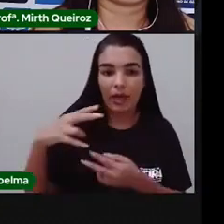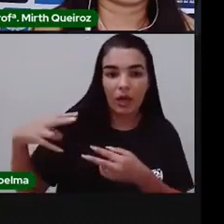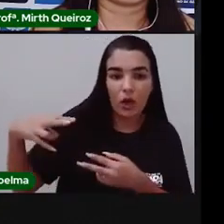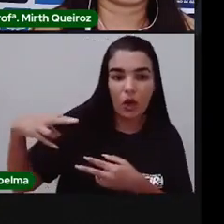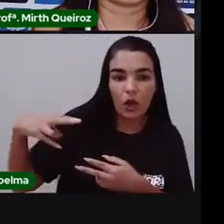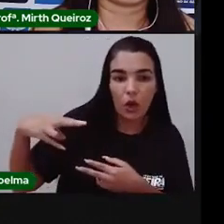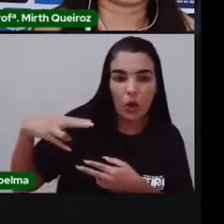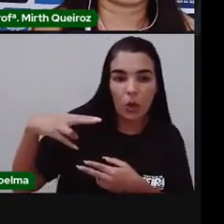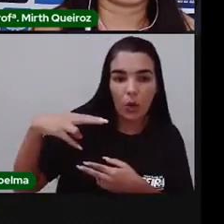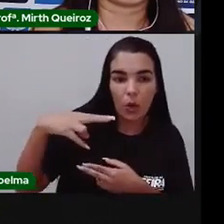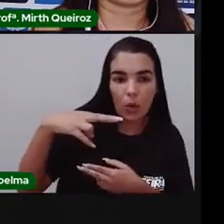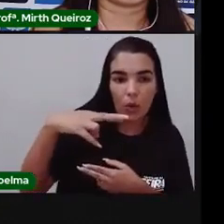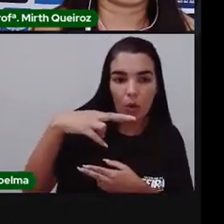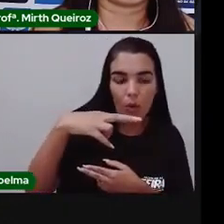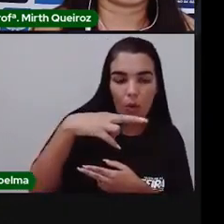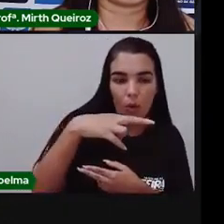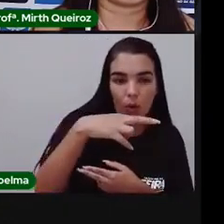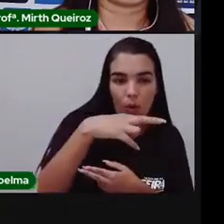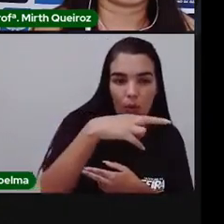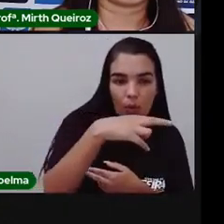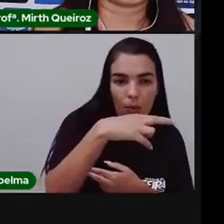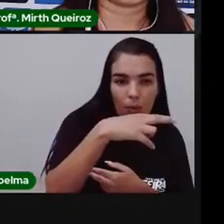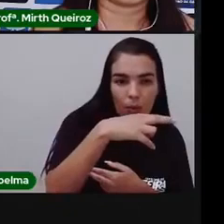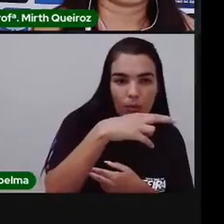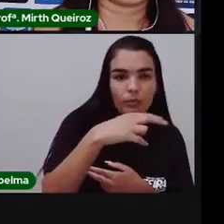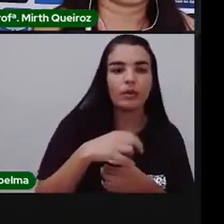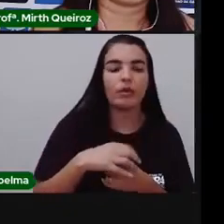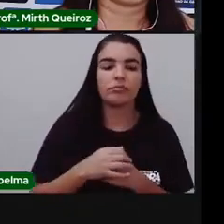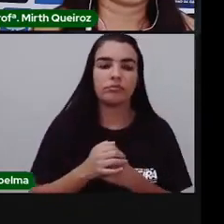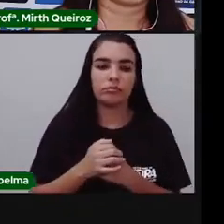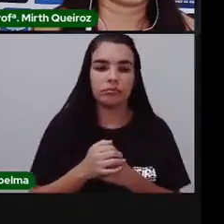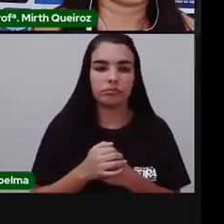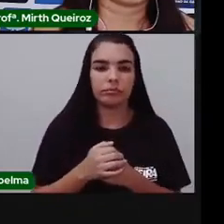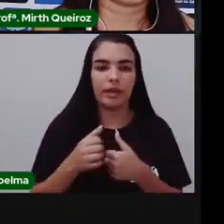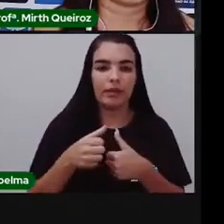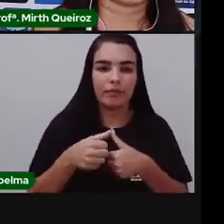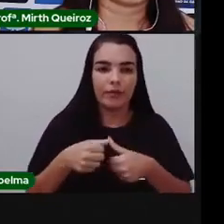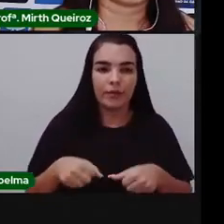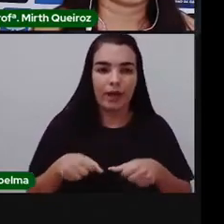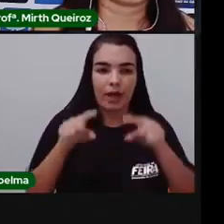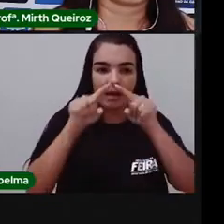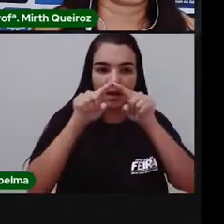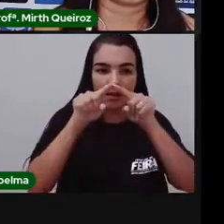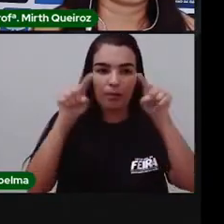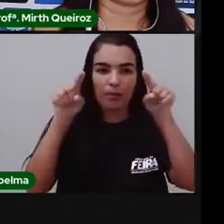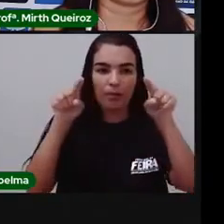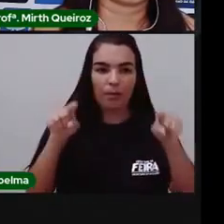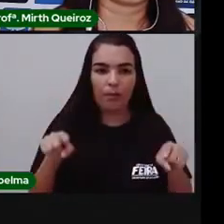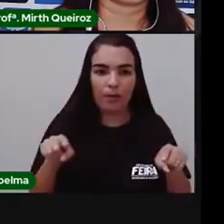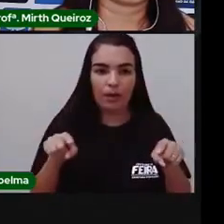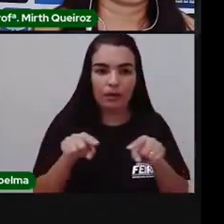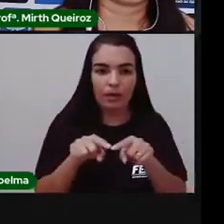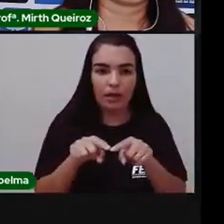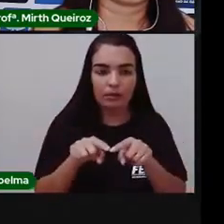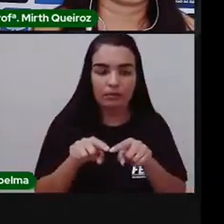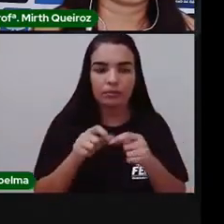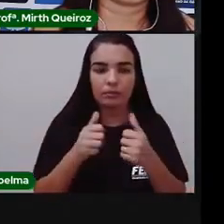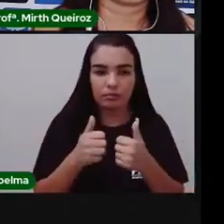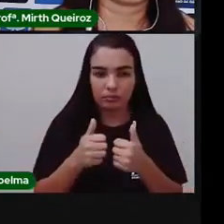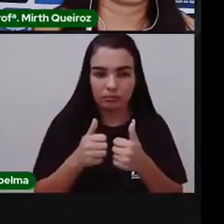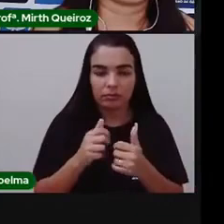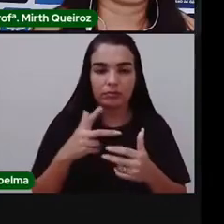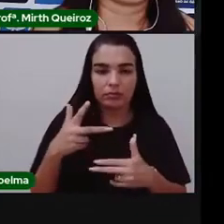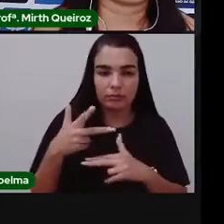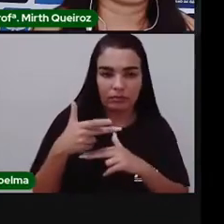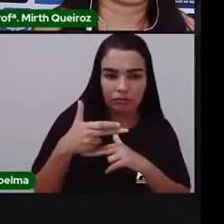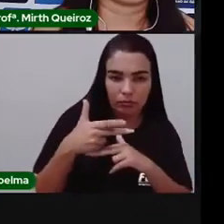baixo, nós vamos ter exatamente um quadrado, que é o que a gente pretende para poder fazer o nosso Tangram. Certo? Vou começar a